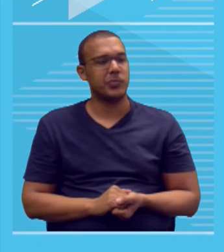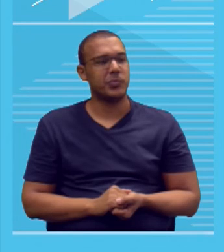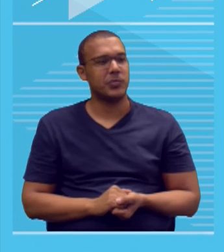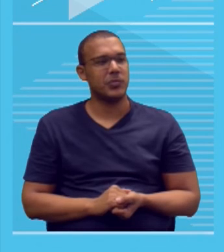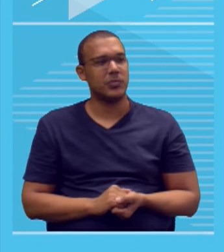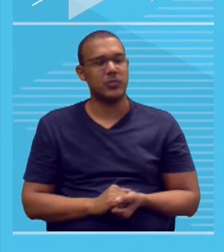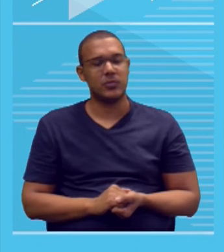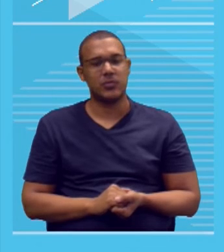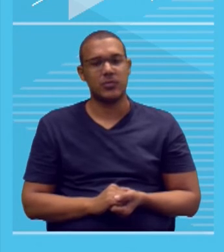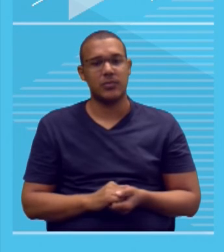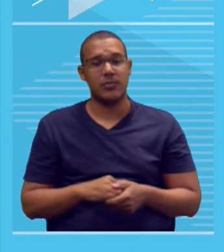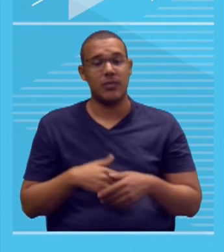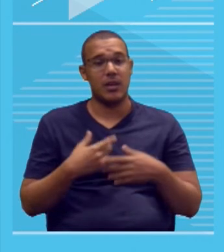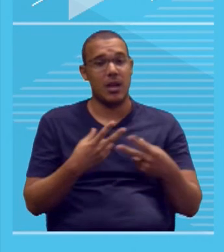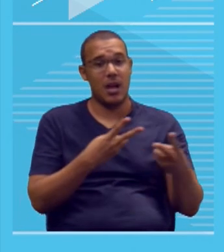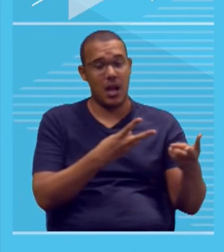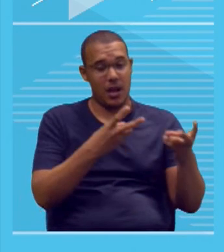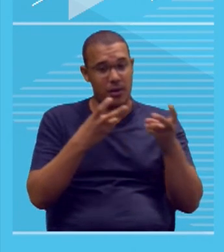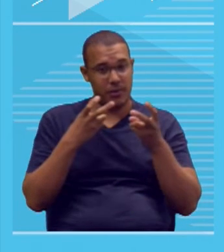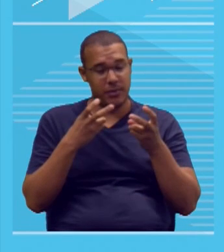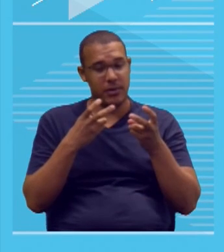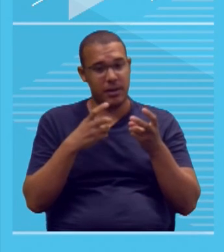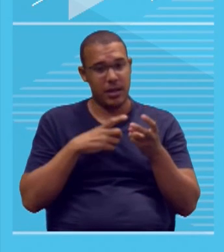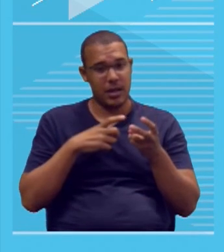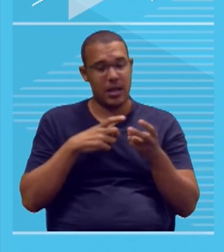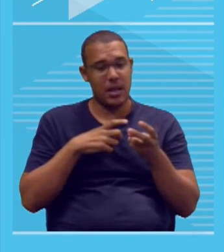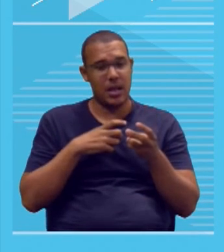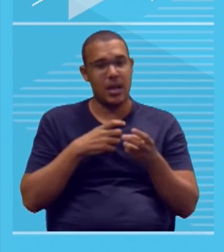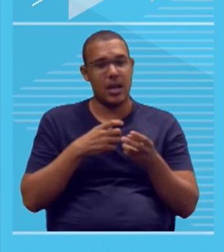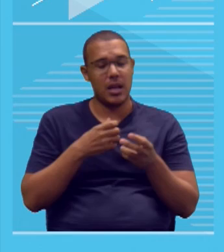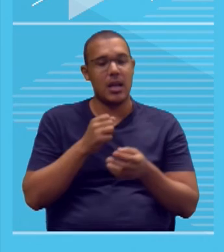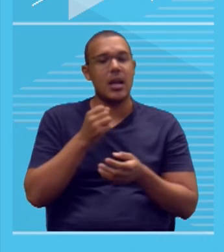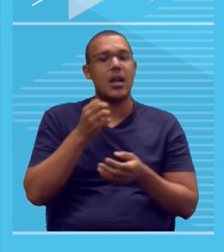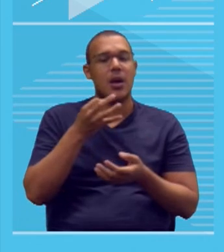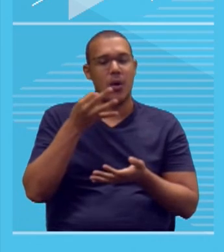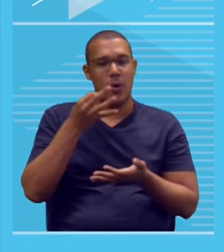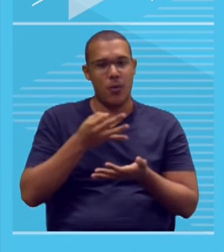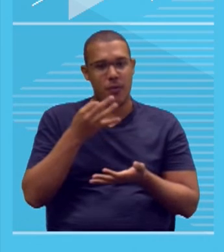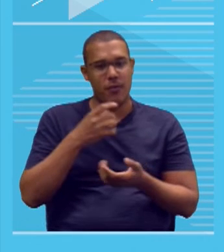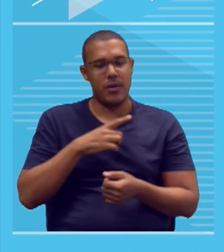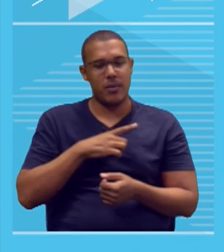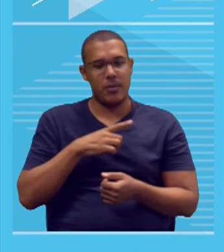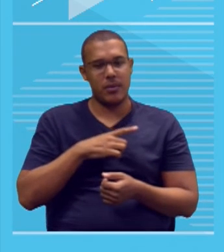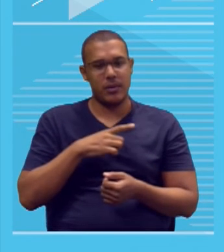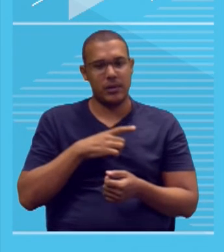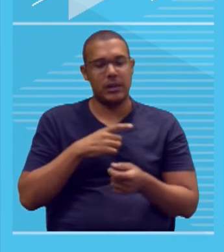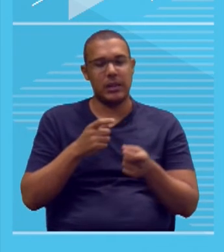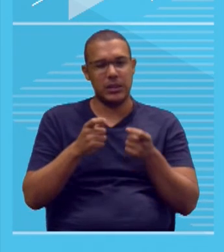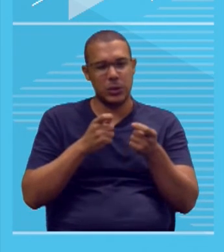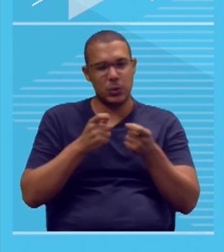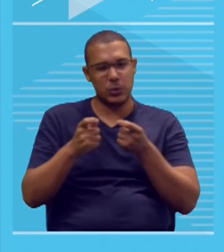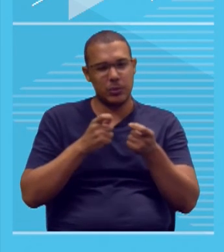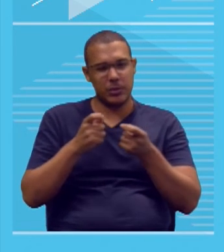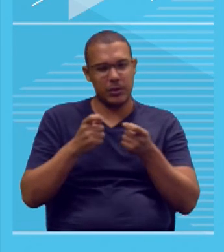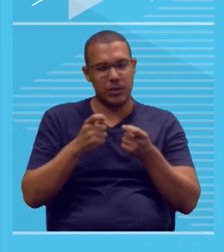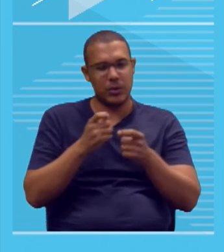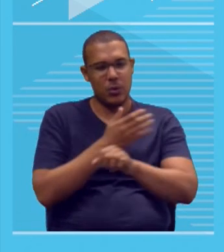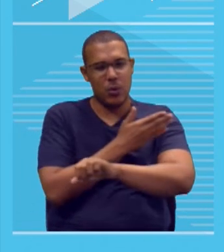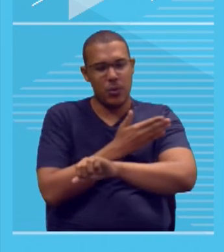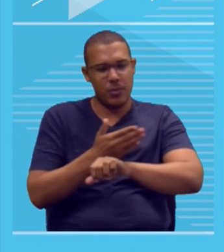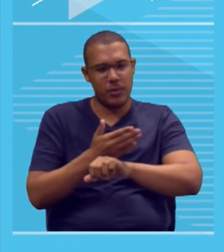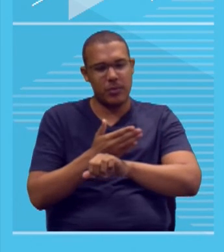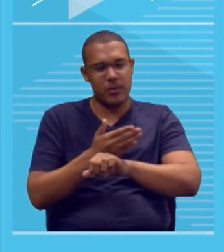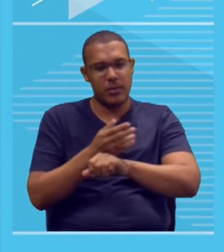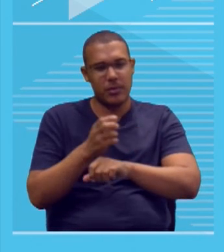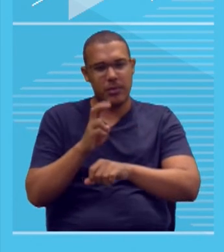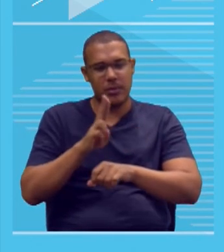de dados na internet. Então, você já percebe que ele afirma realmente a existência desse controle do comportamento por meio